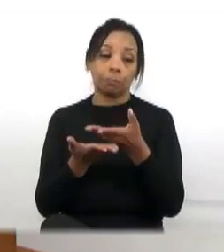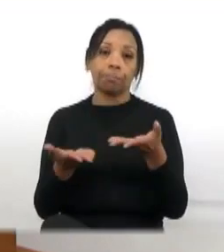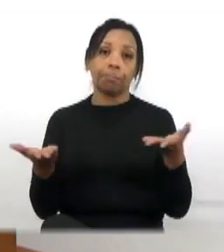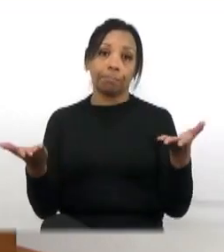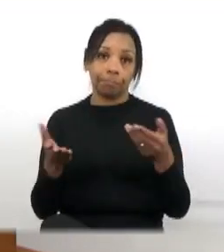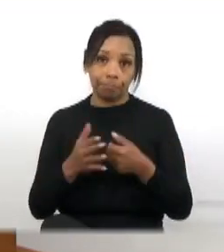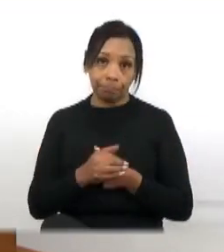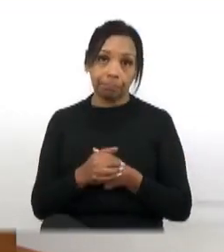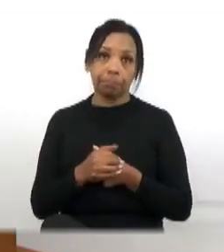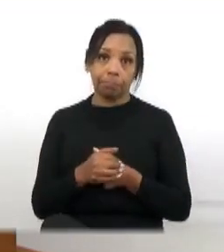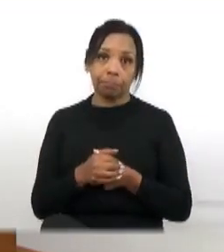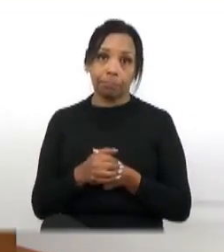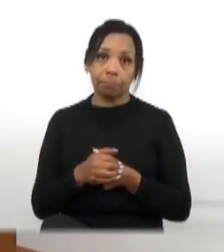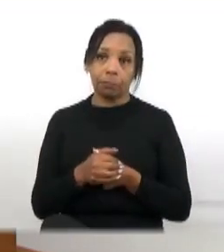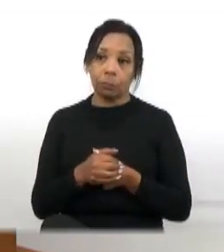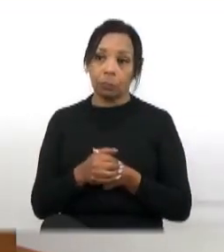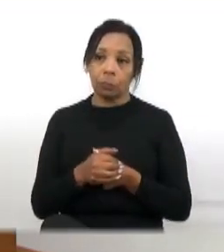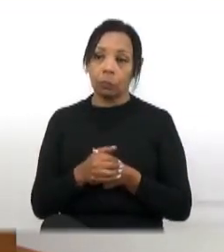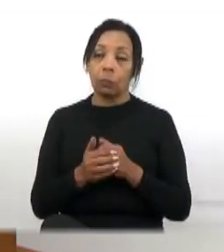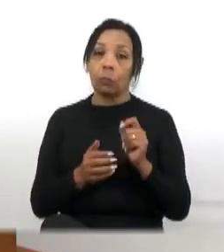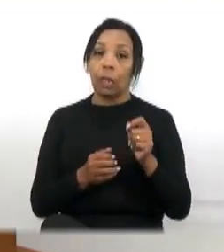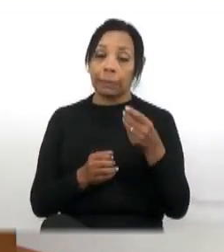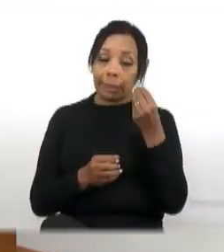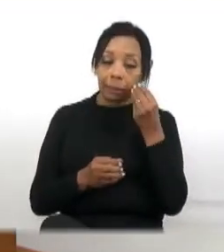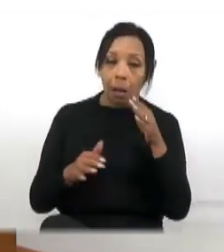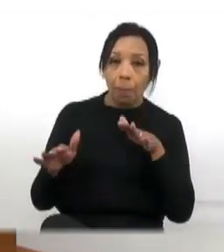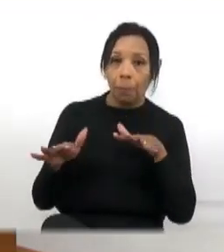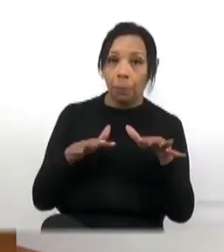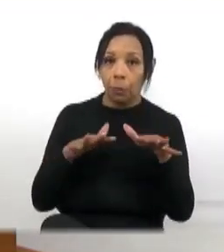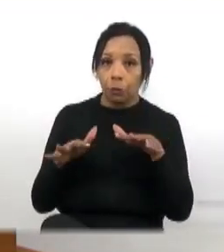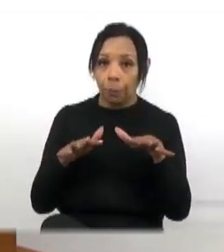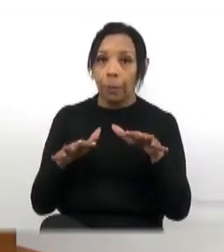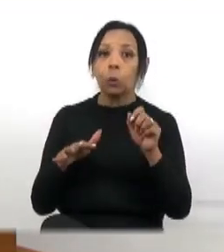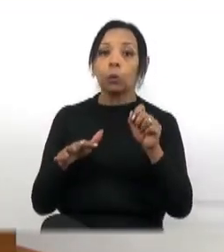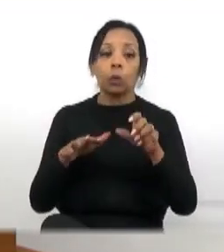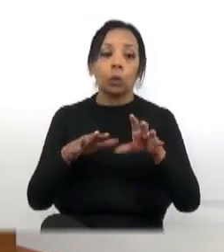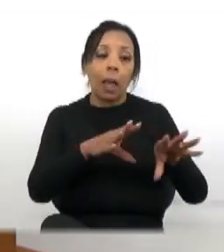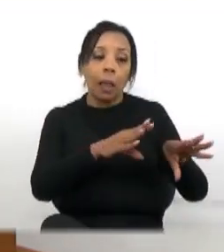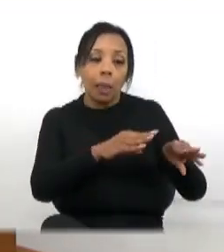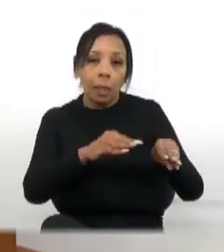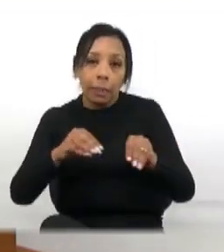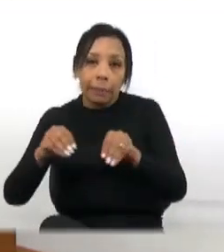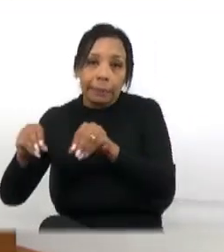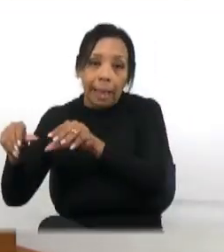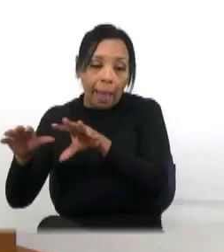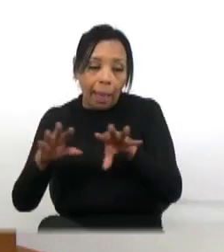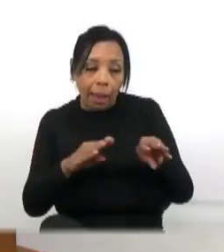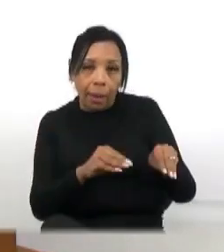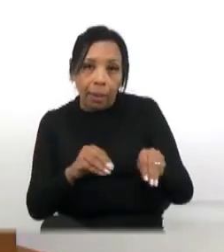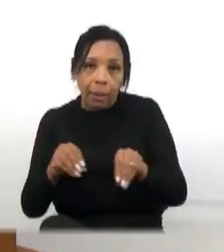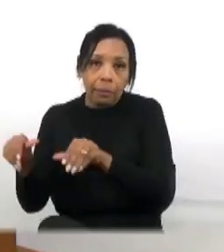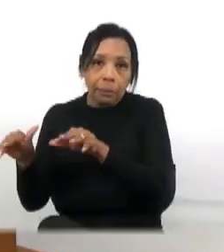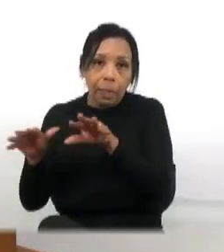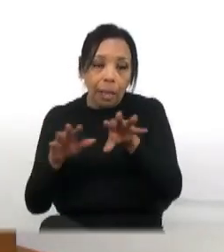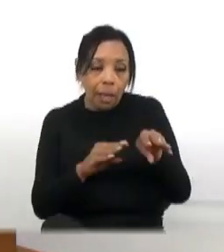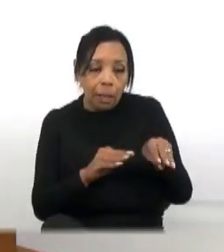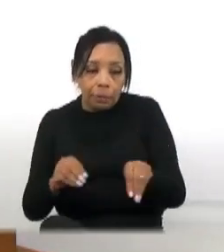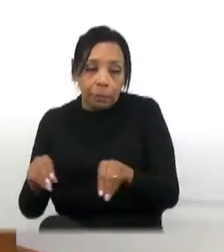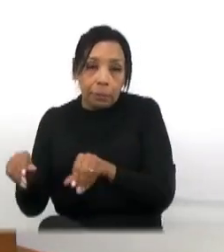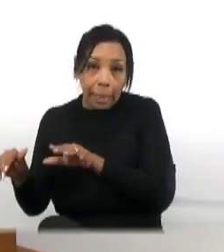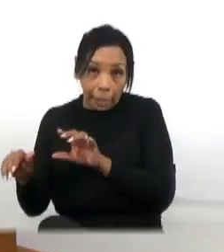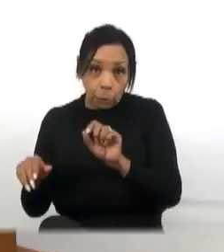Vasta movimentação de terra ali no antigo bosque dos eucaliptos, vasta movimentação de terra,